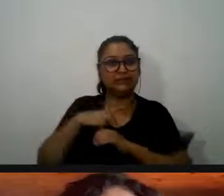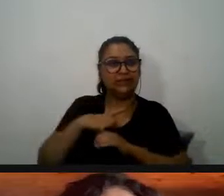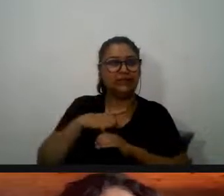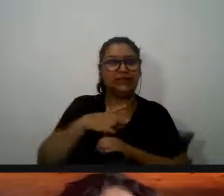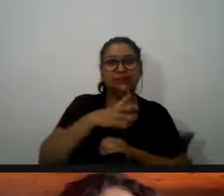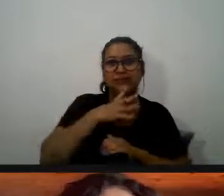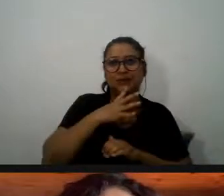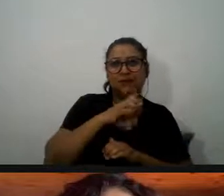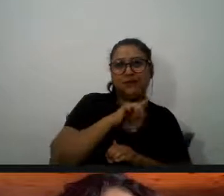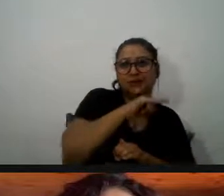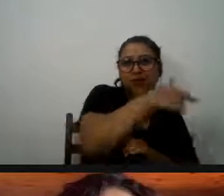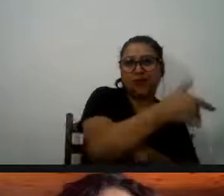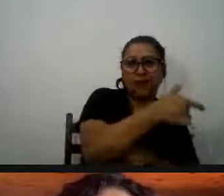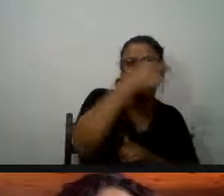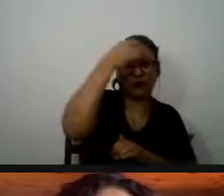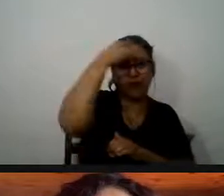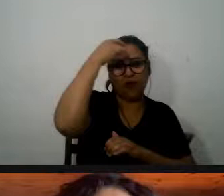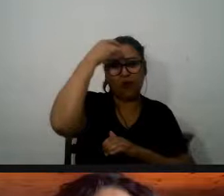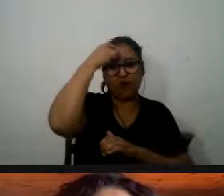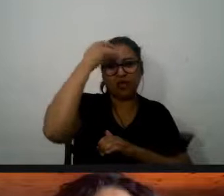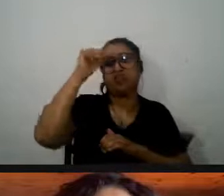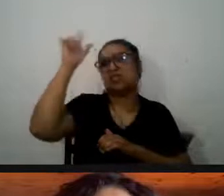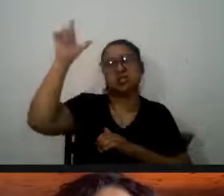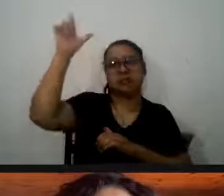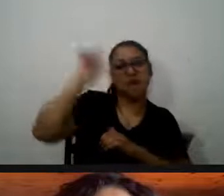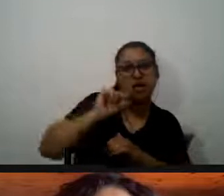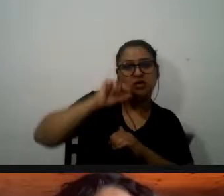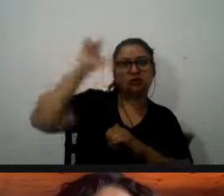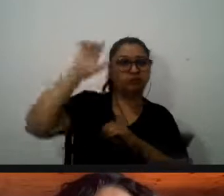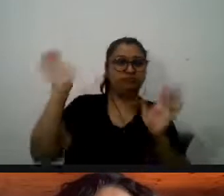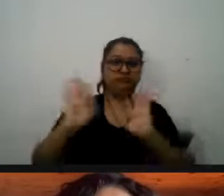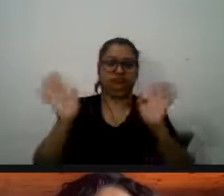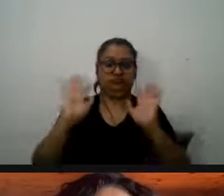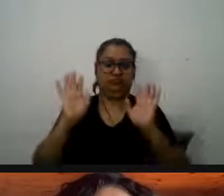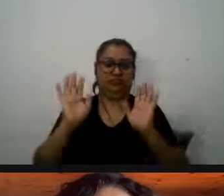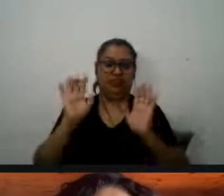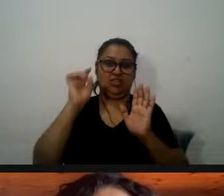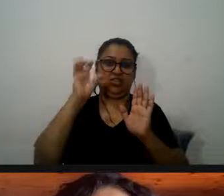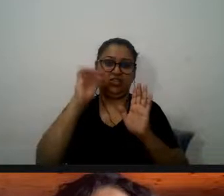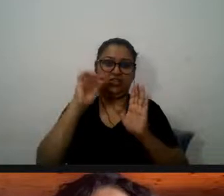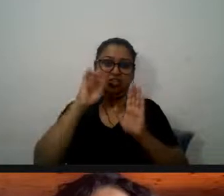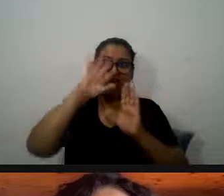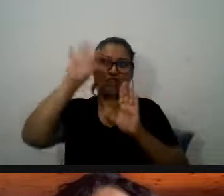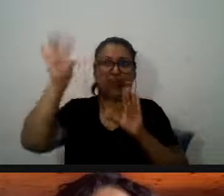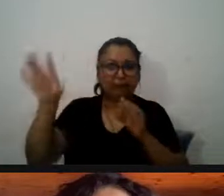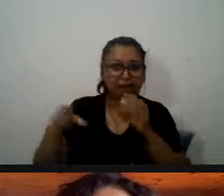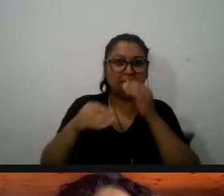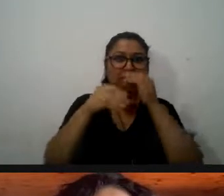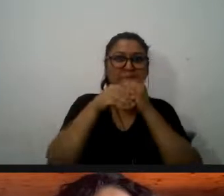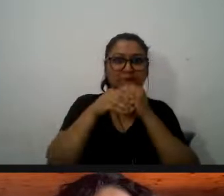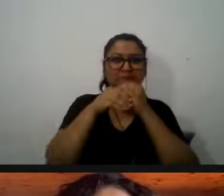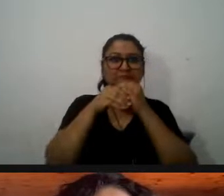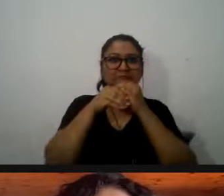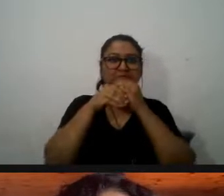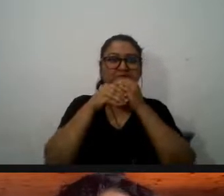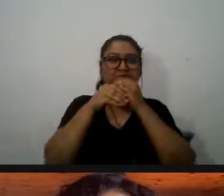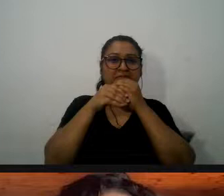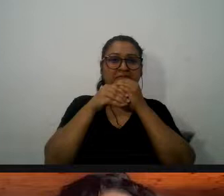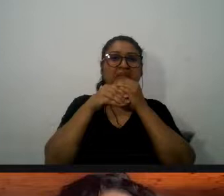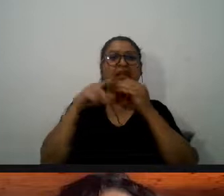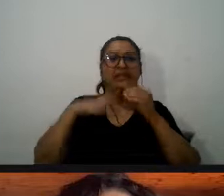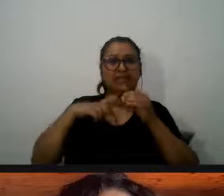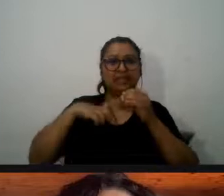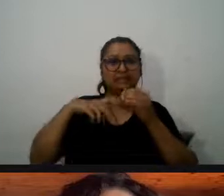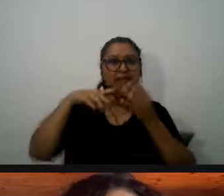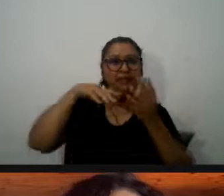conhecimento não quer dizer que têm menos que estão noutras fases e portanto isto é tudo uma cadeia mas é a